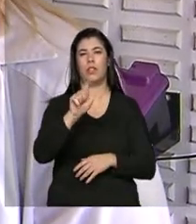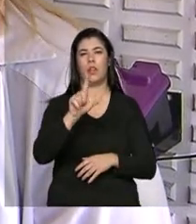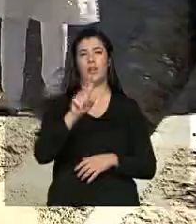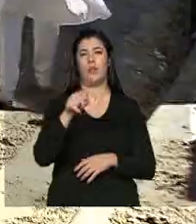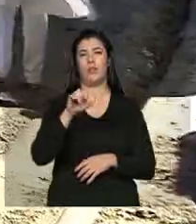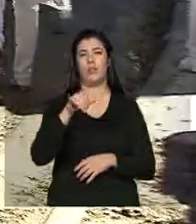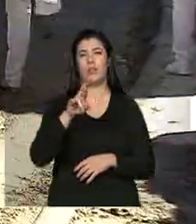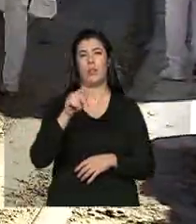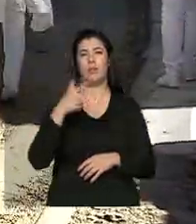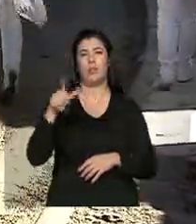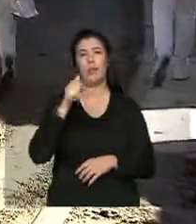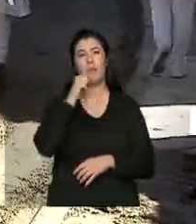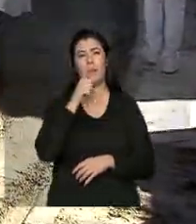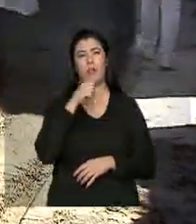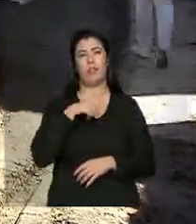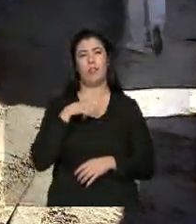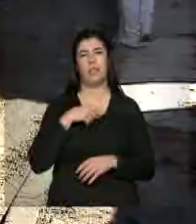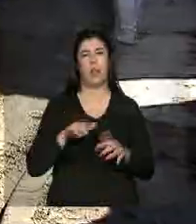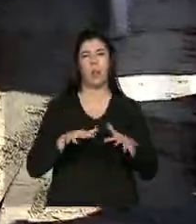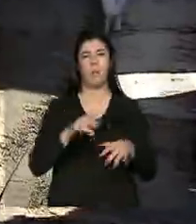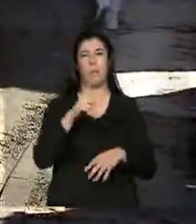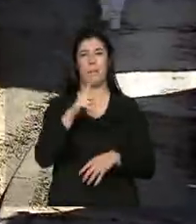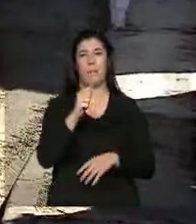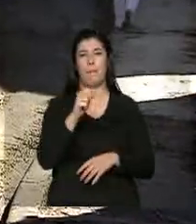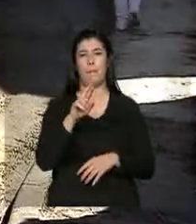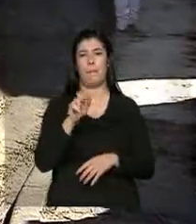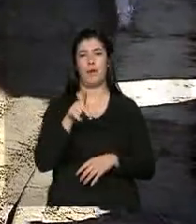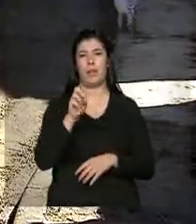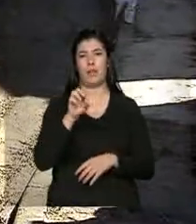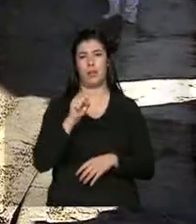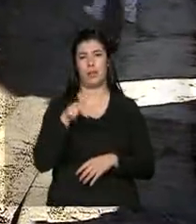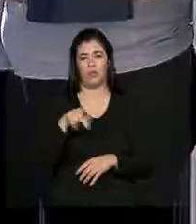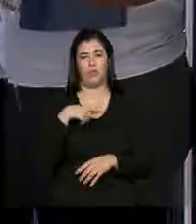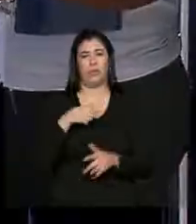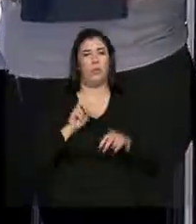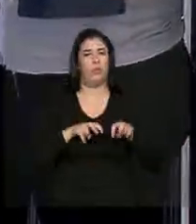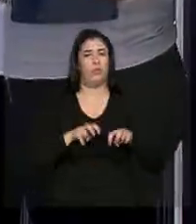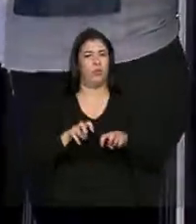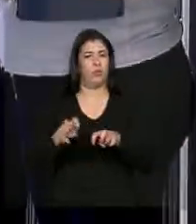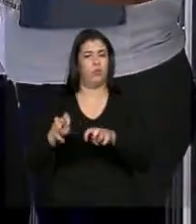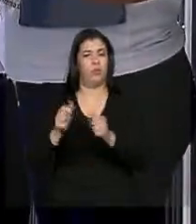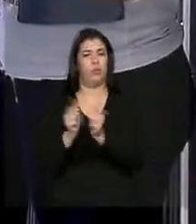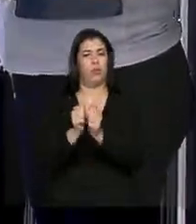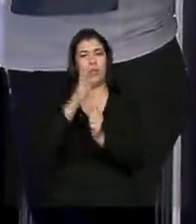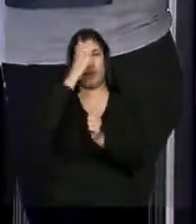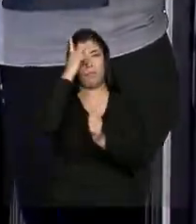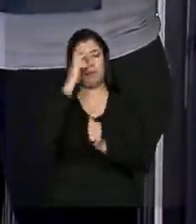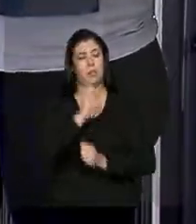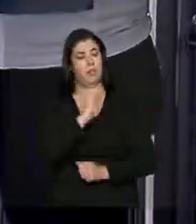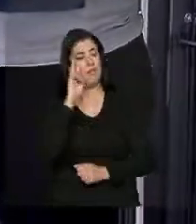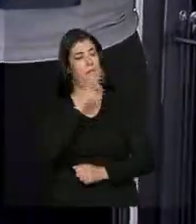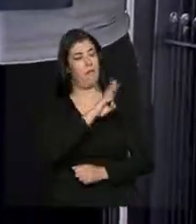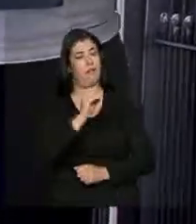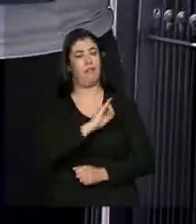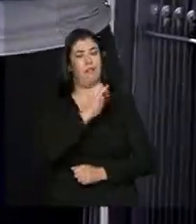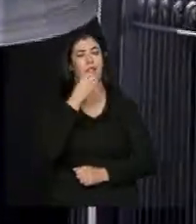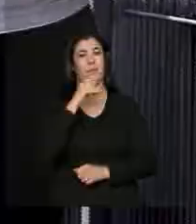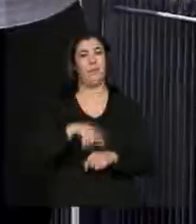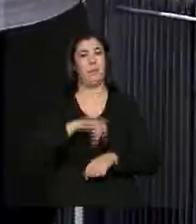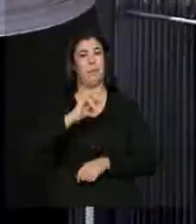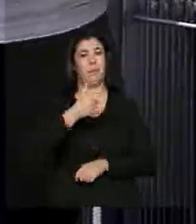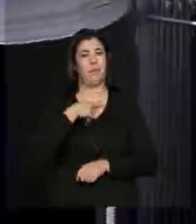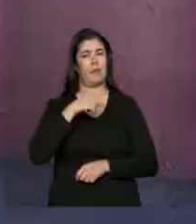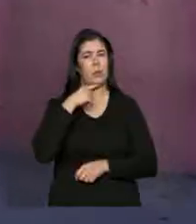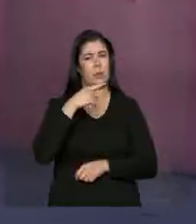nós vamos para lá. No caminho até a casa dos pacientes que vão receber a visita, tem quem reconheça a médica e aproveite para tirar